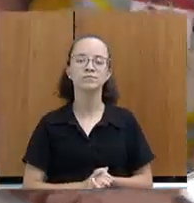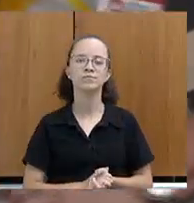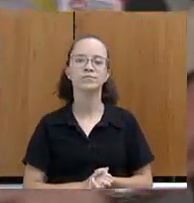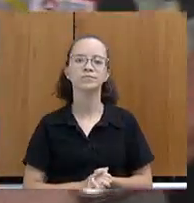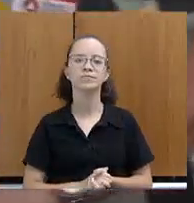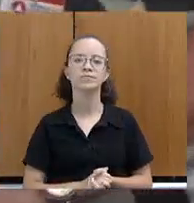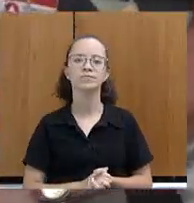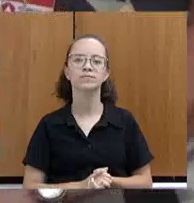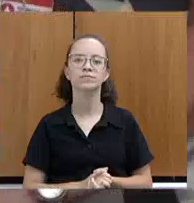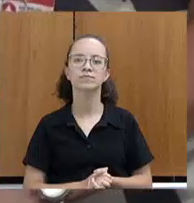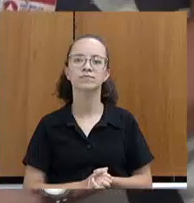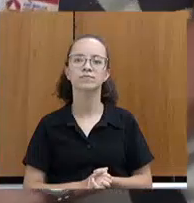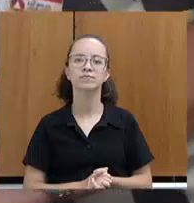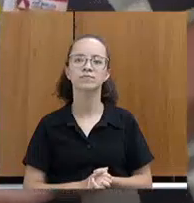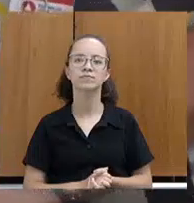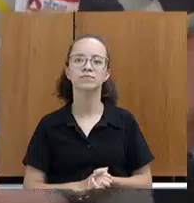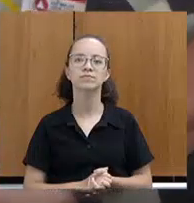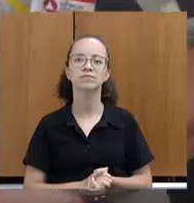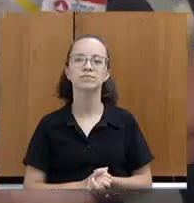Passo a presidência.